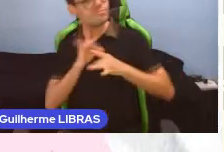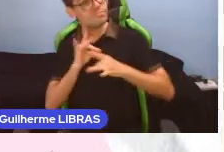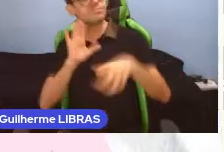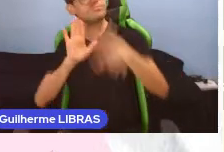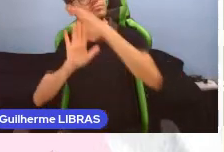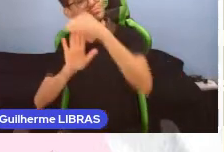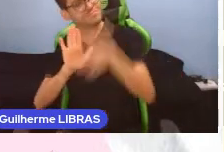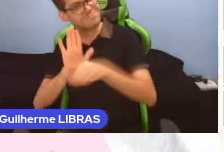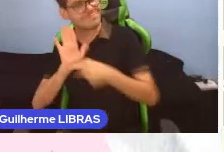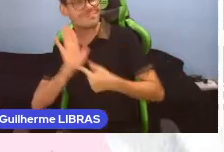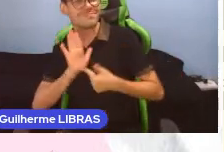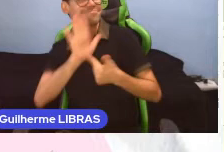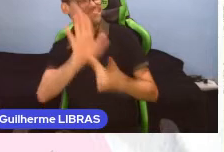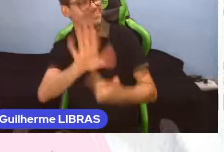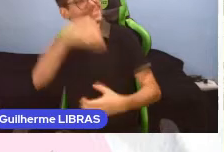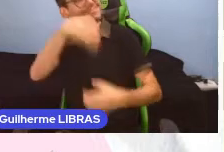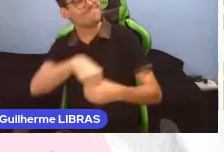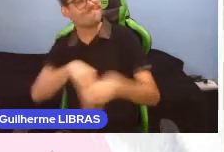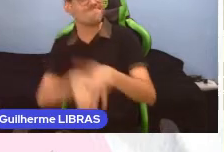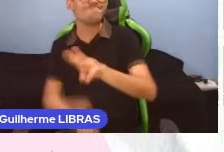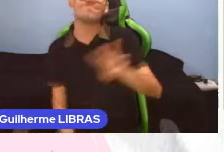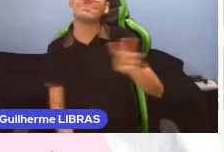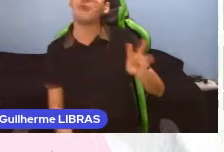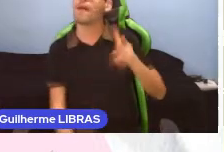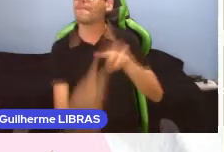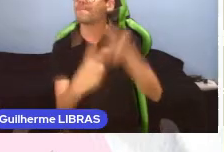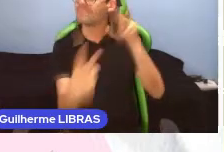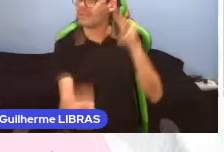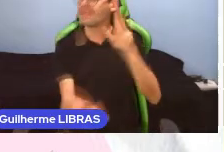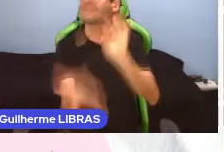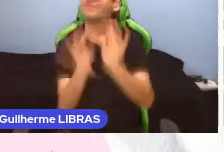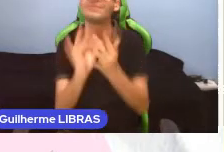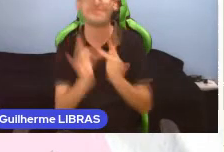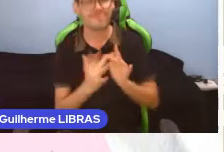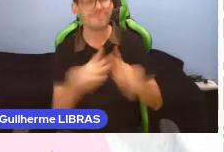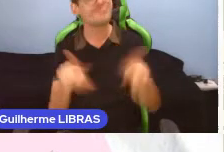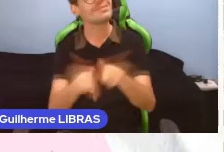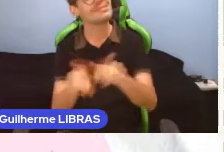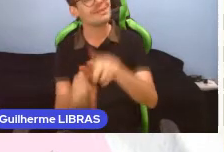apresentados nesse espaço virtual de interação e conhecimentos.